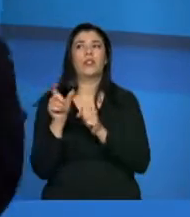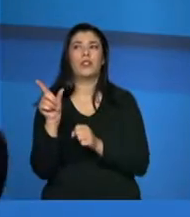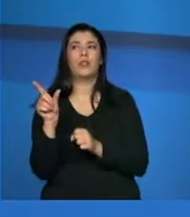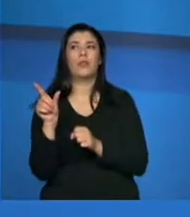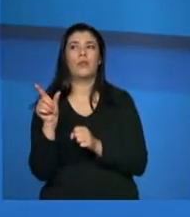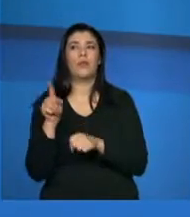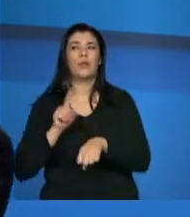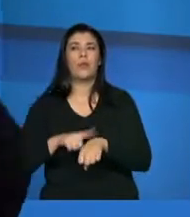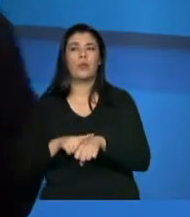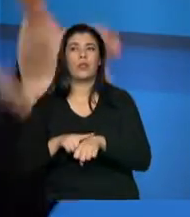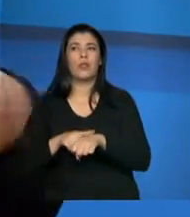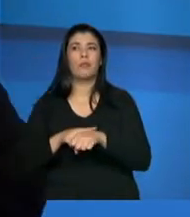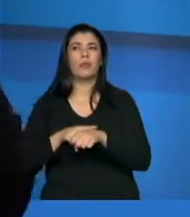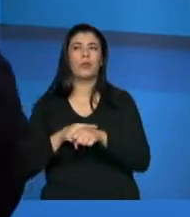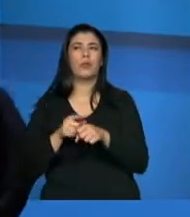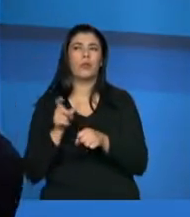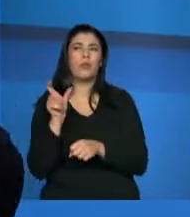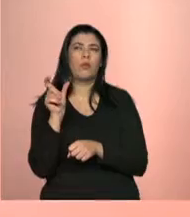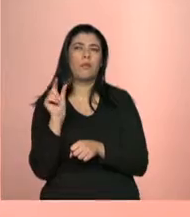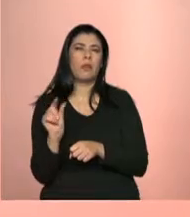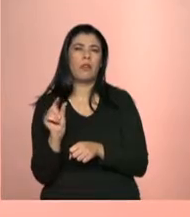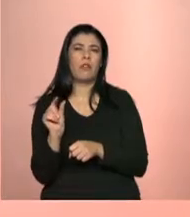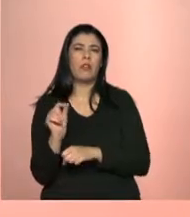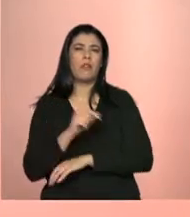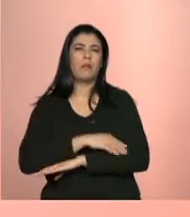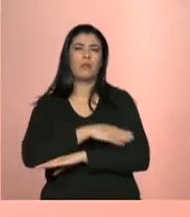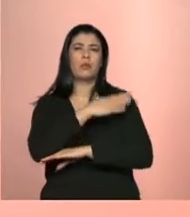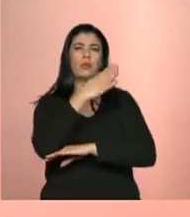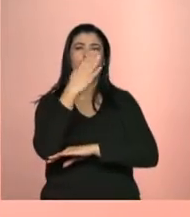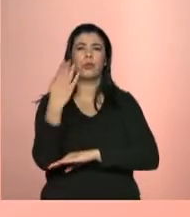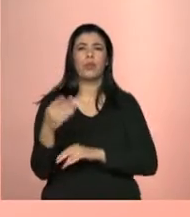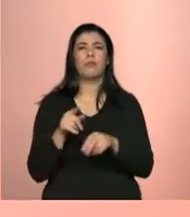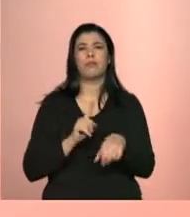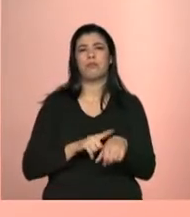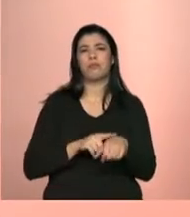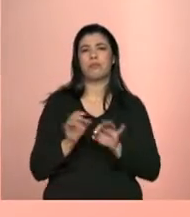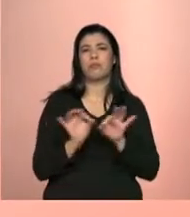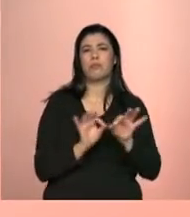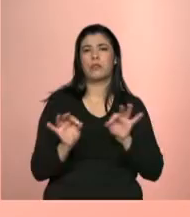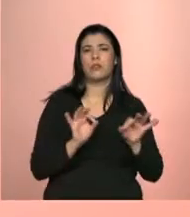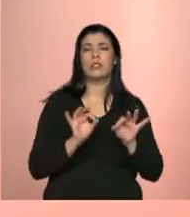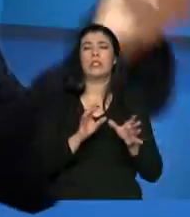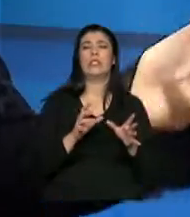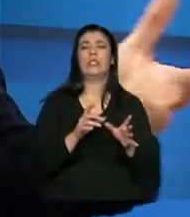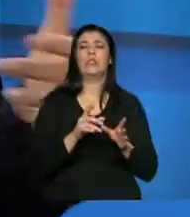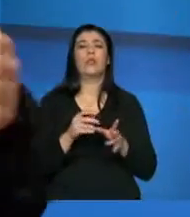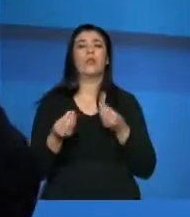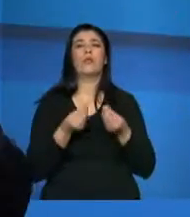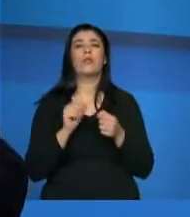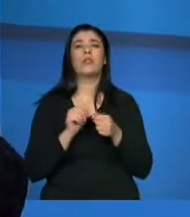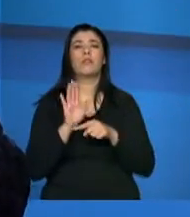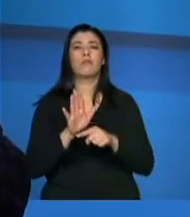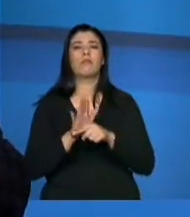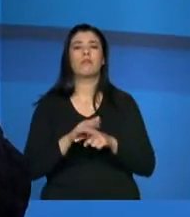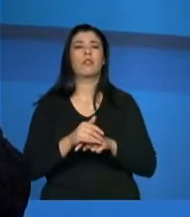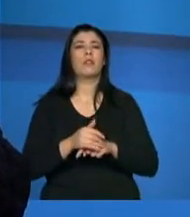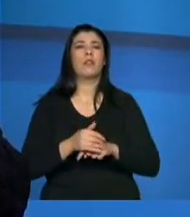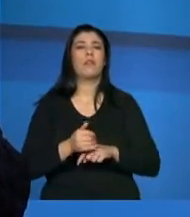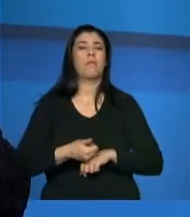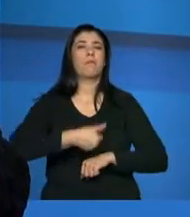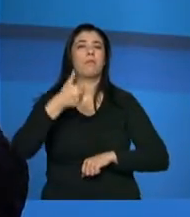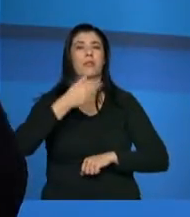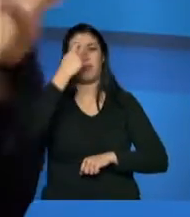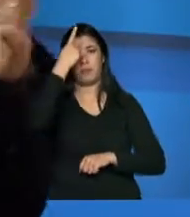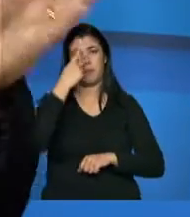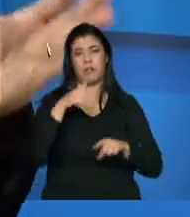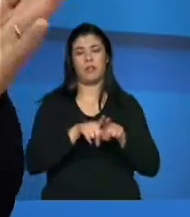tido mudanças, eu tenho conseguido realmente fazer com que ela melhore o seu perfil, seja de renda, acesso a serviços, uma vida